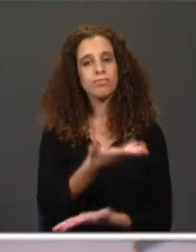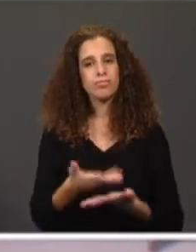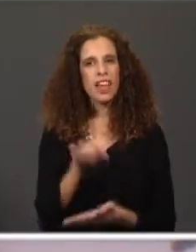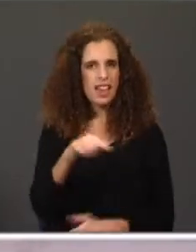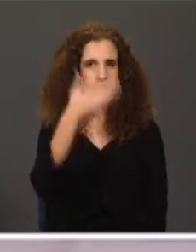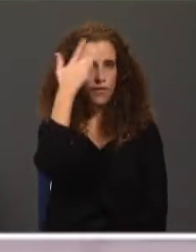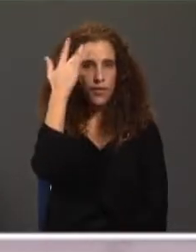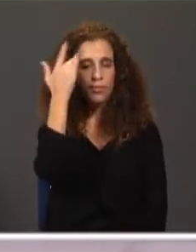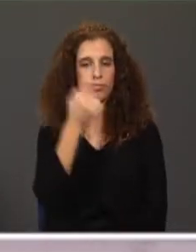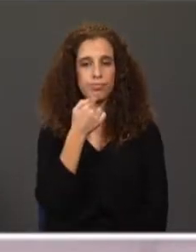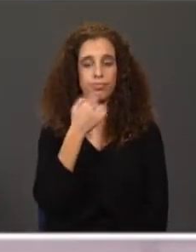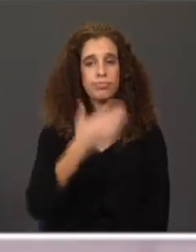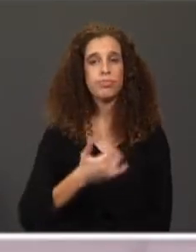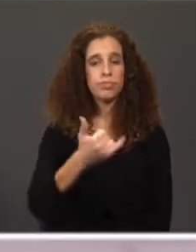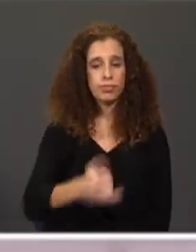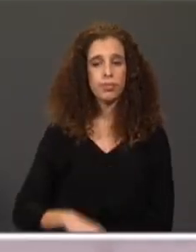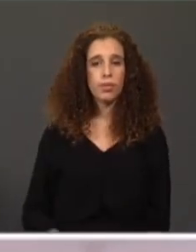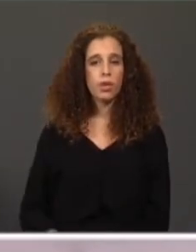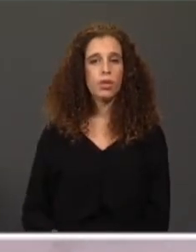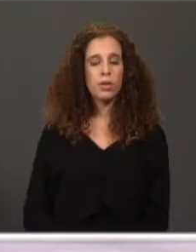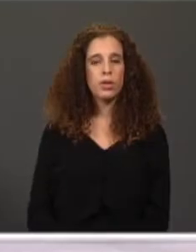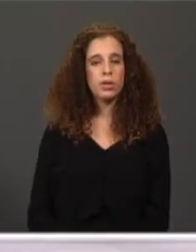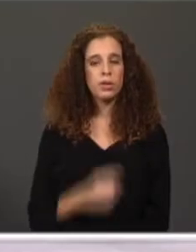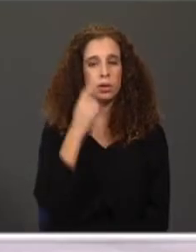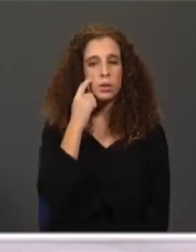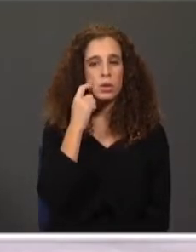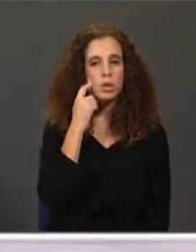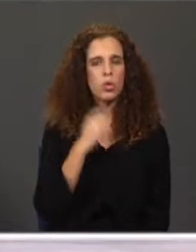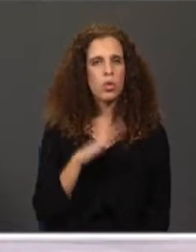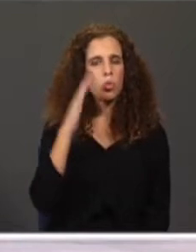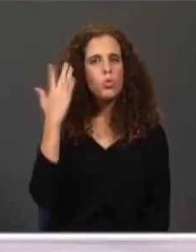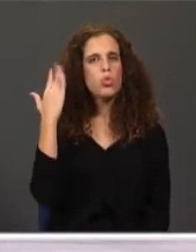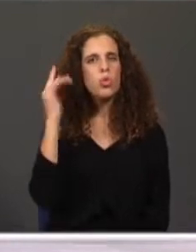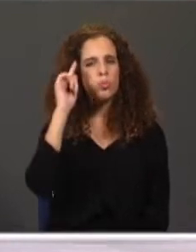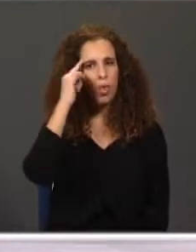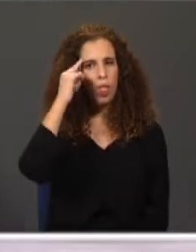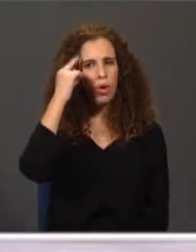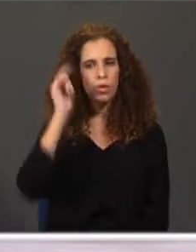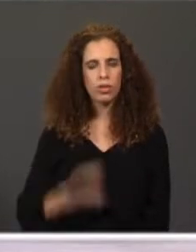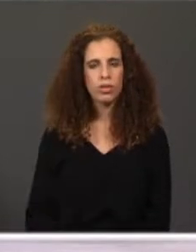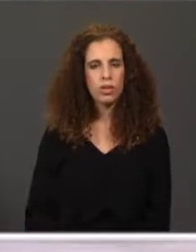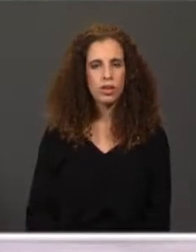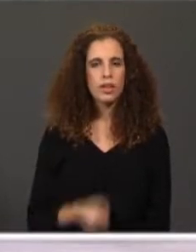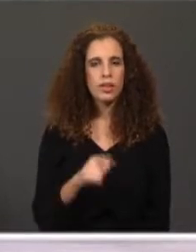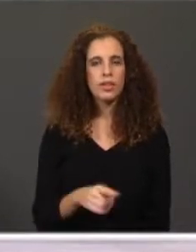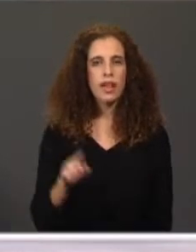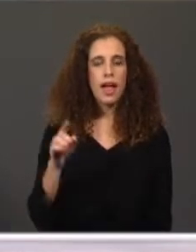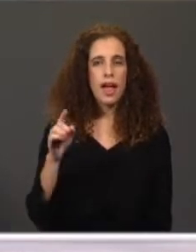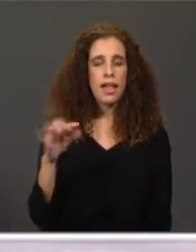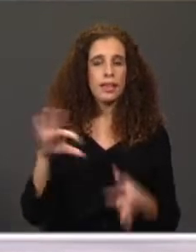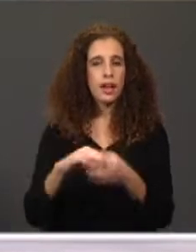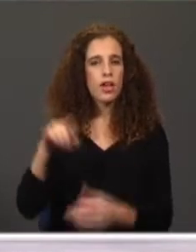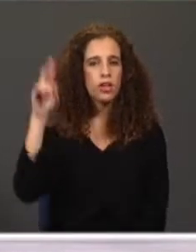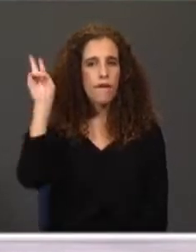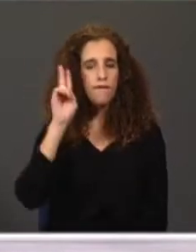Em relação à seguinte, um número louco. Um número louco refere-se ao valor exagerado e